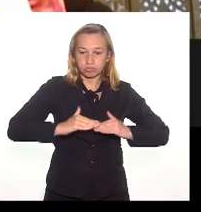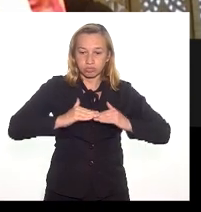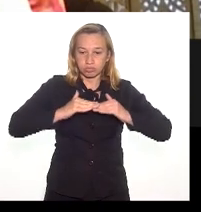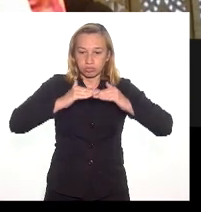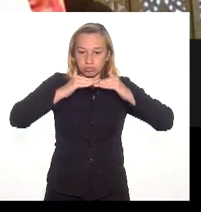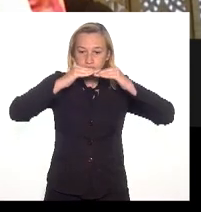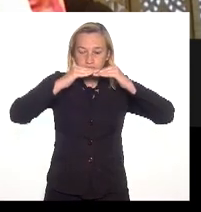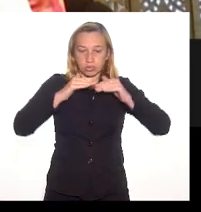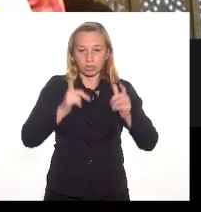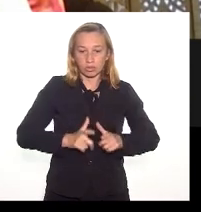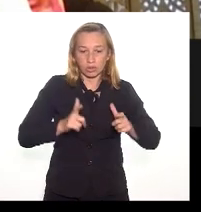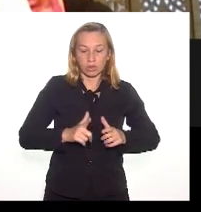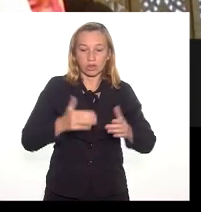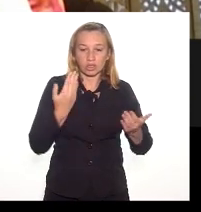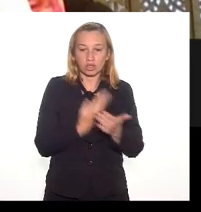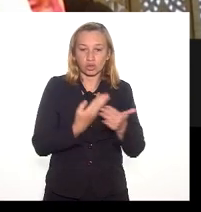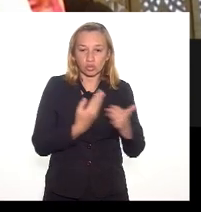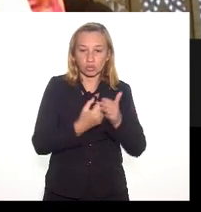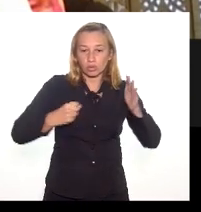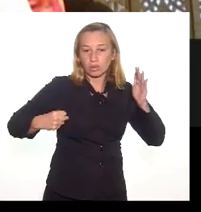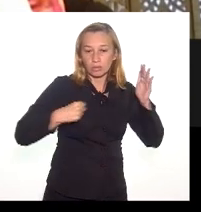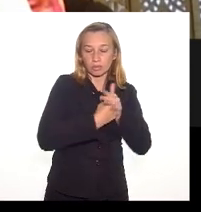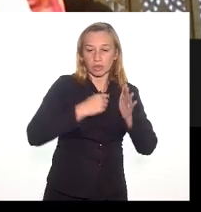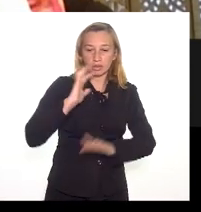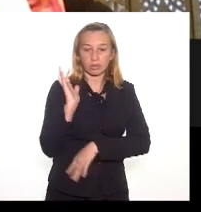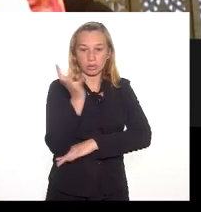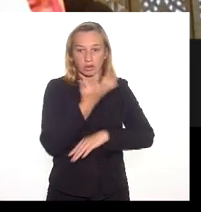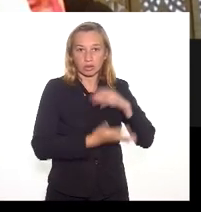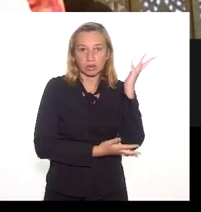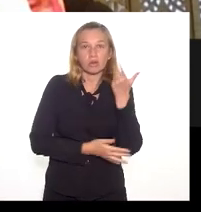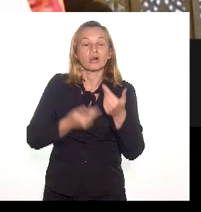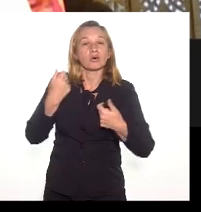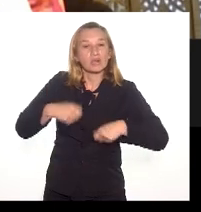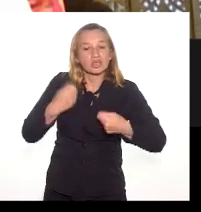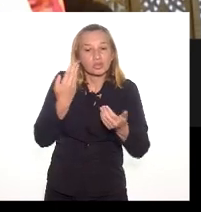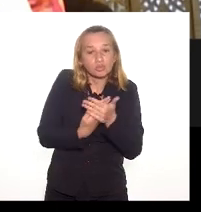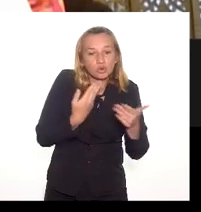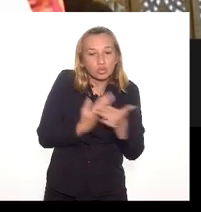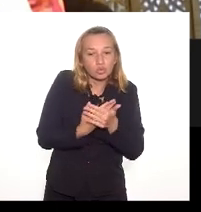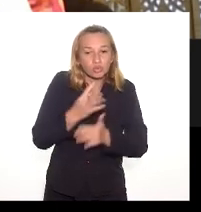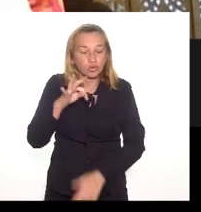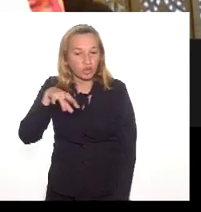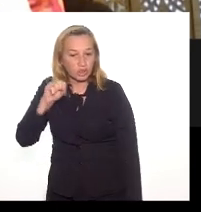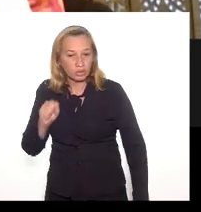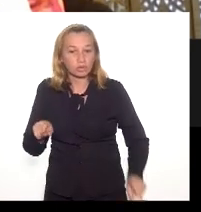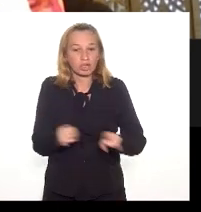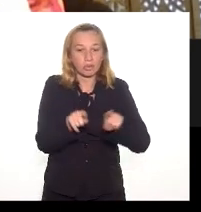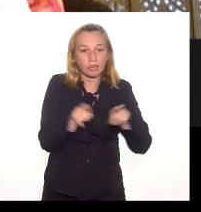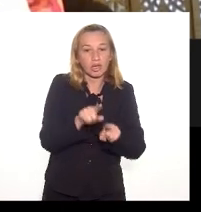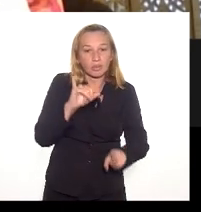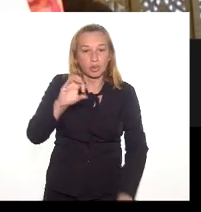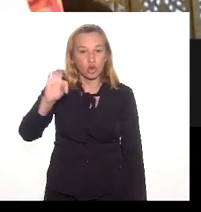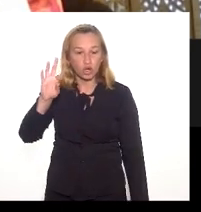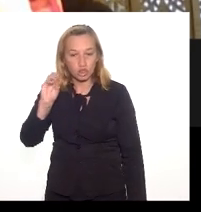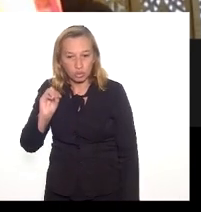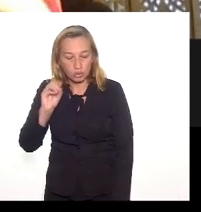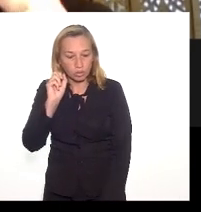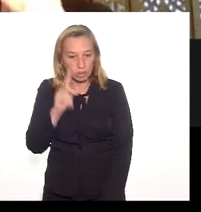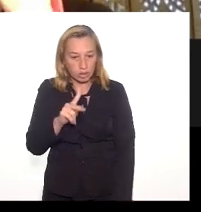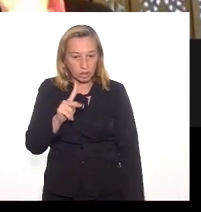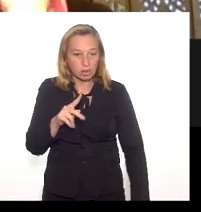esse estudo de impacto ambiental, ele tem que ser um estudo físico e biótico, ok?